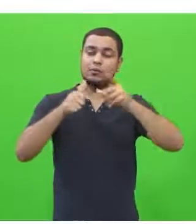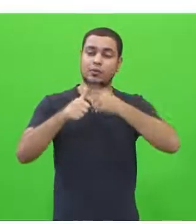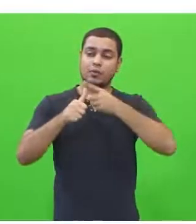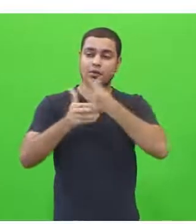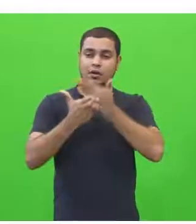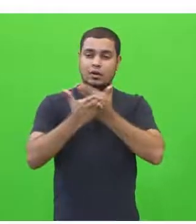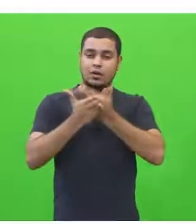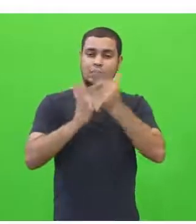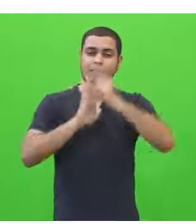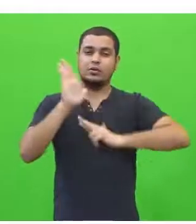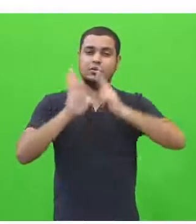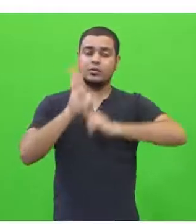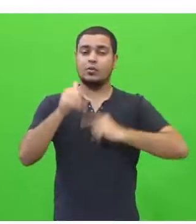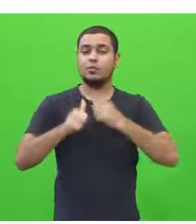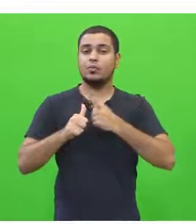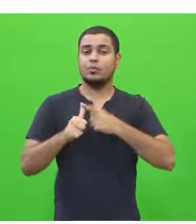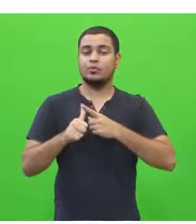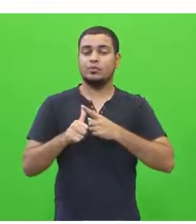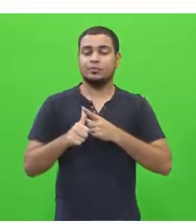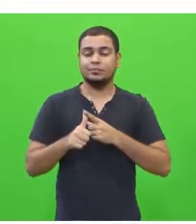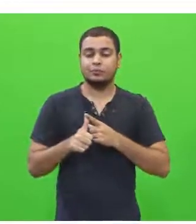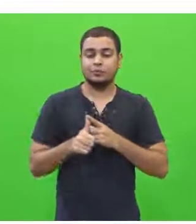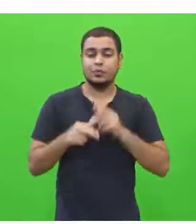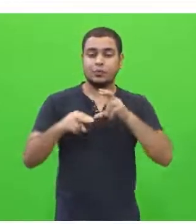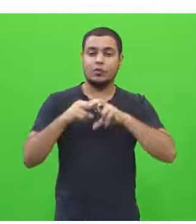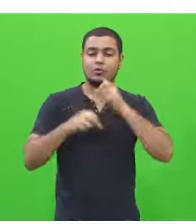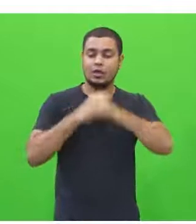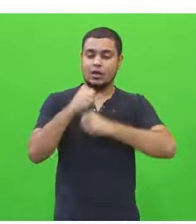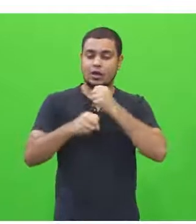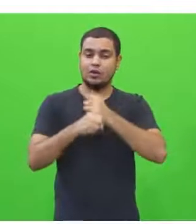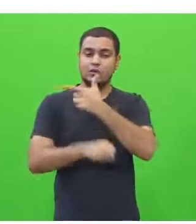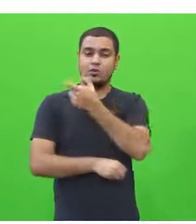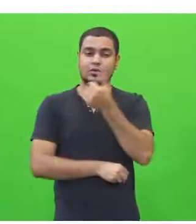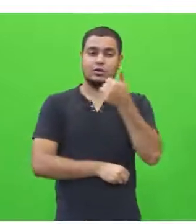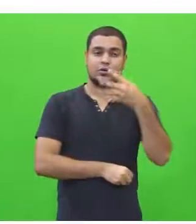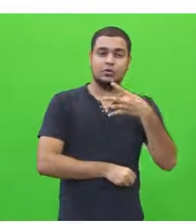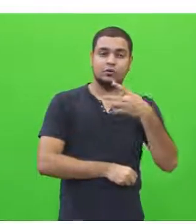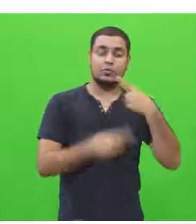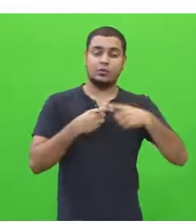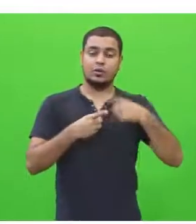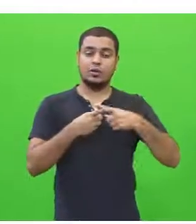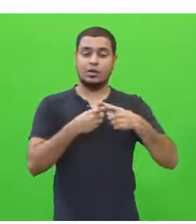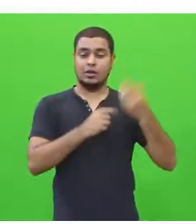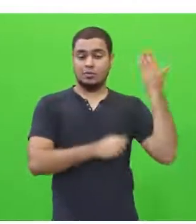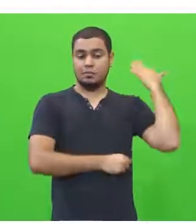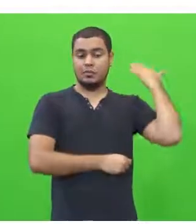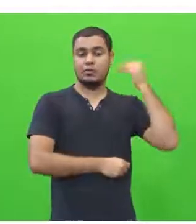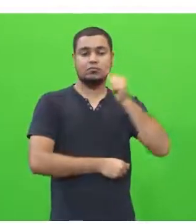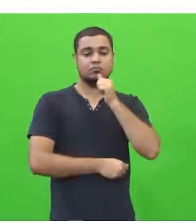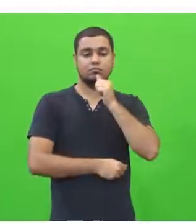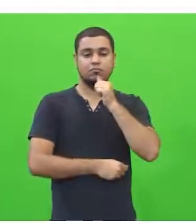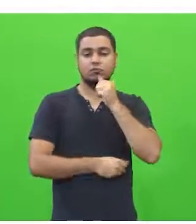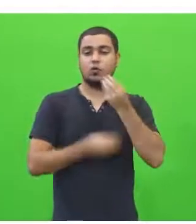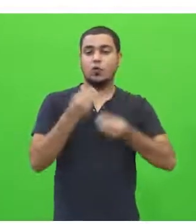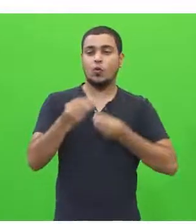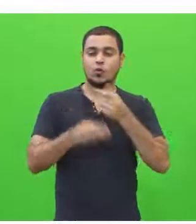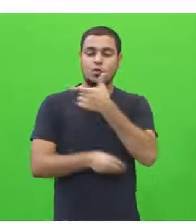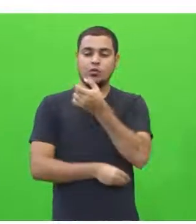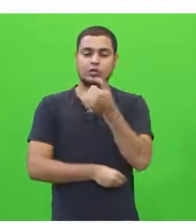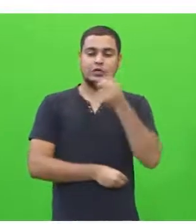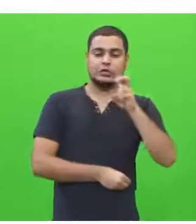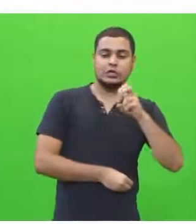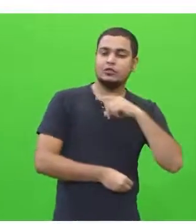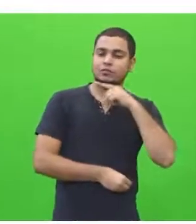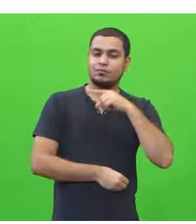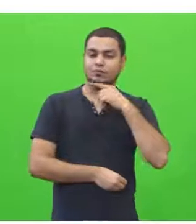essa proposta de 2014? Por que não em outros anos anteriores ou de 2015? Primeiro,